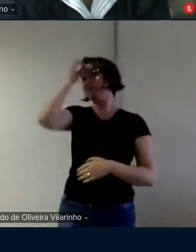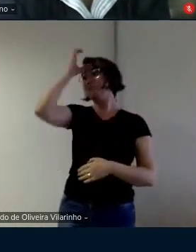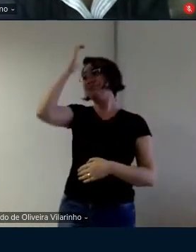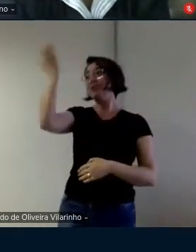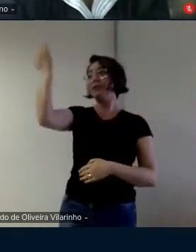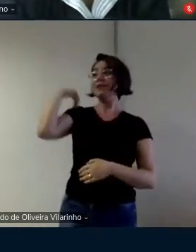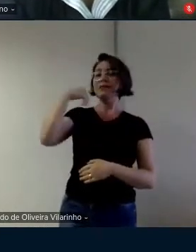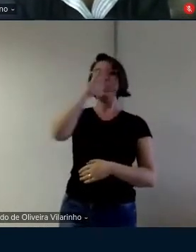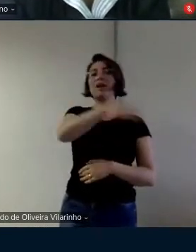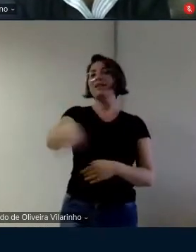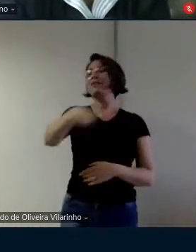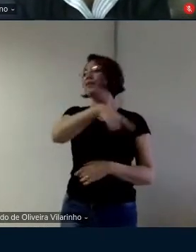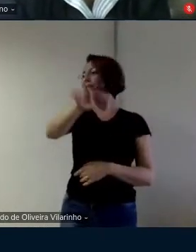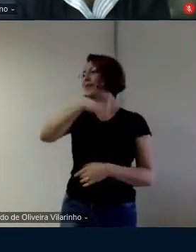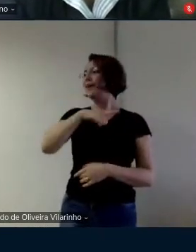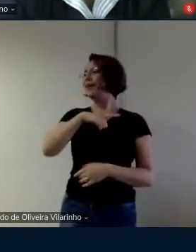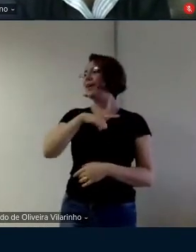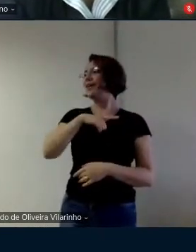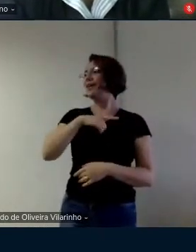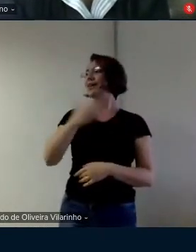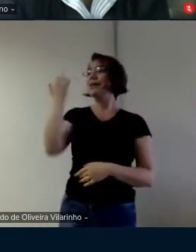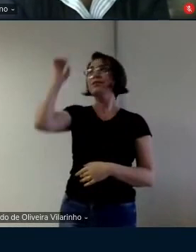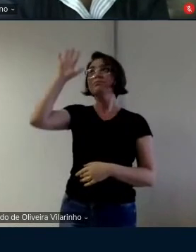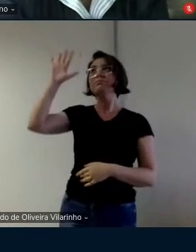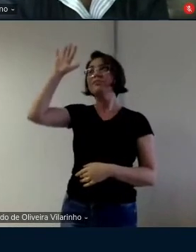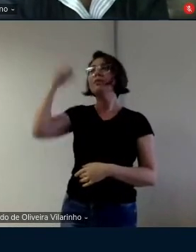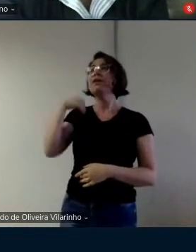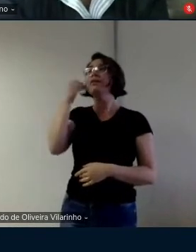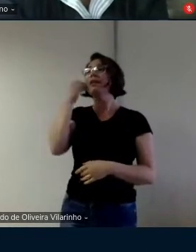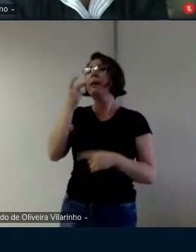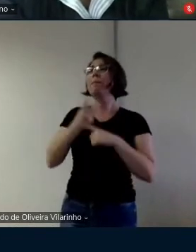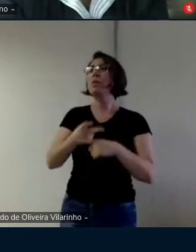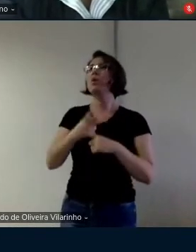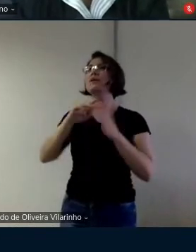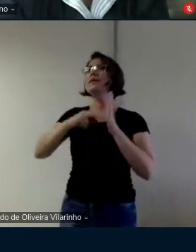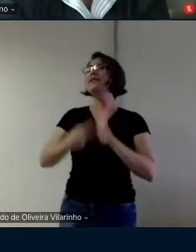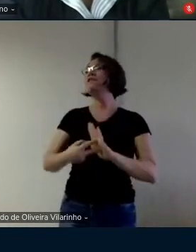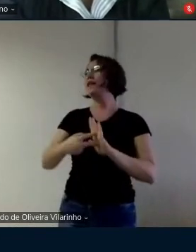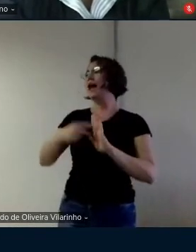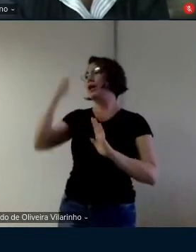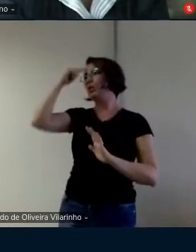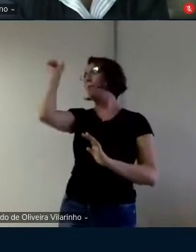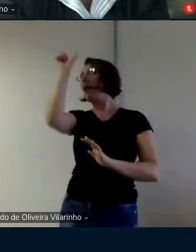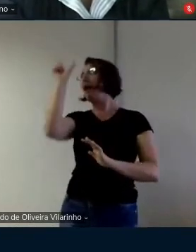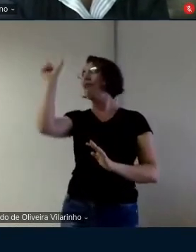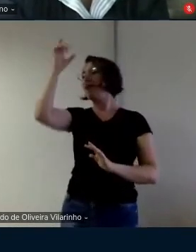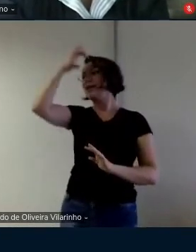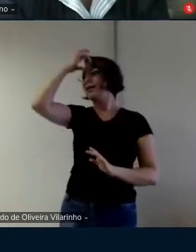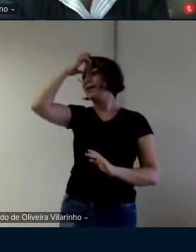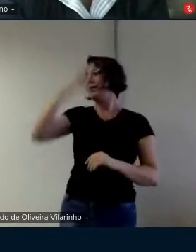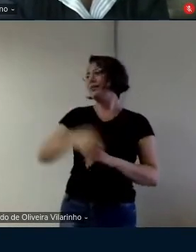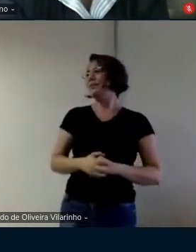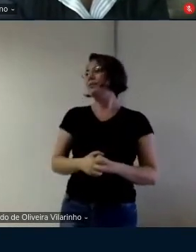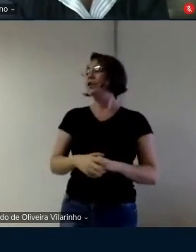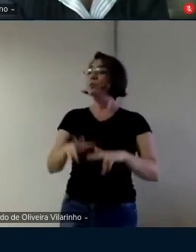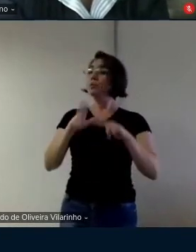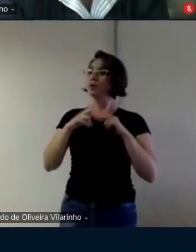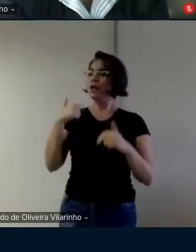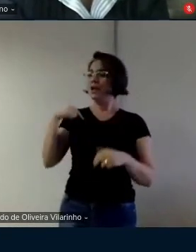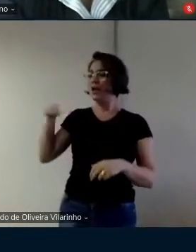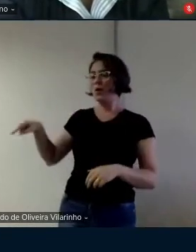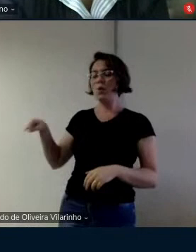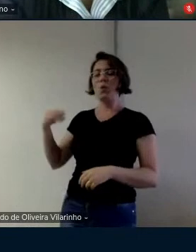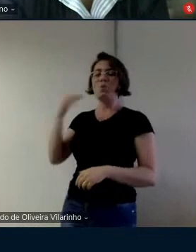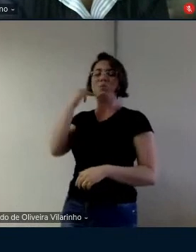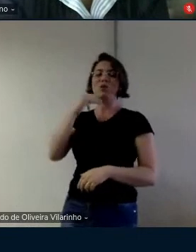léxico acaba fazendo com que eles busquem um significado por isso que a a Michelle e eu sentimos estranhamento